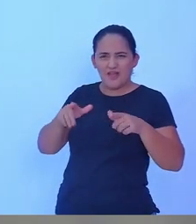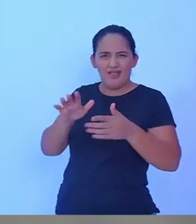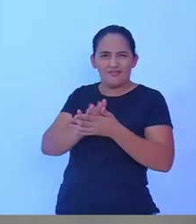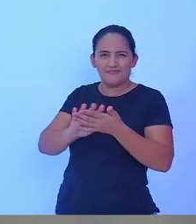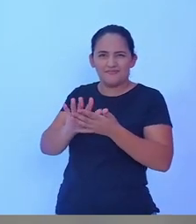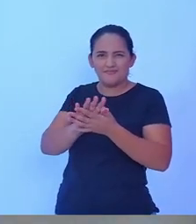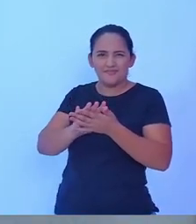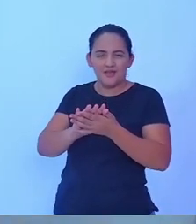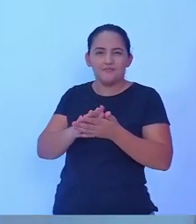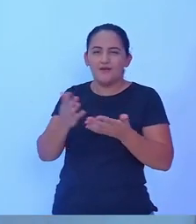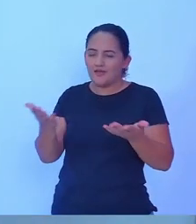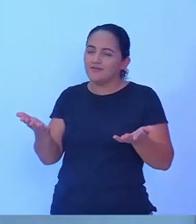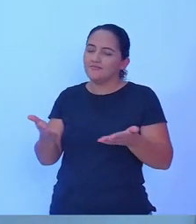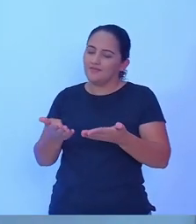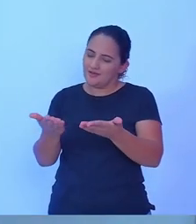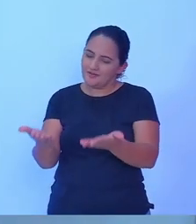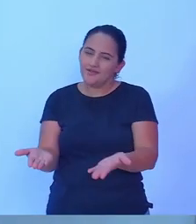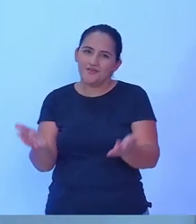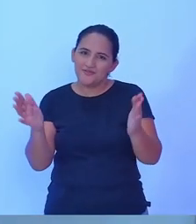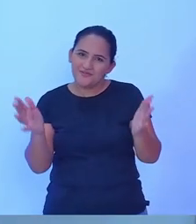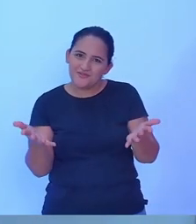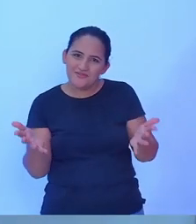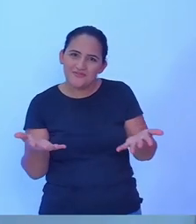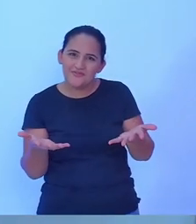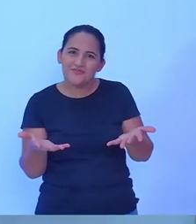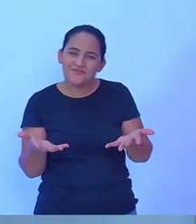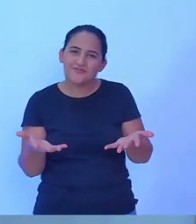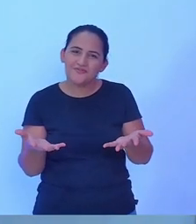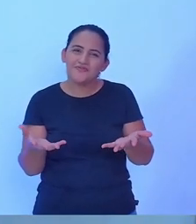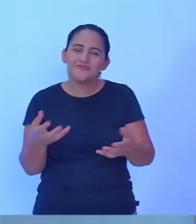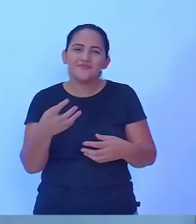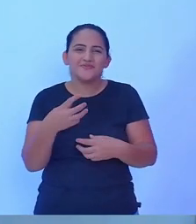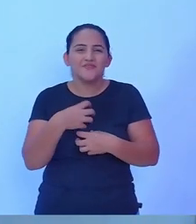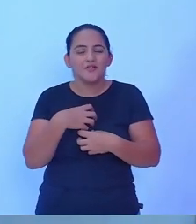pelo espírito verdadeiro